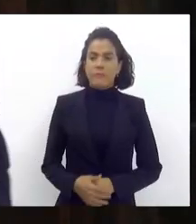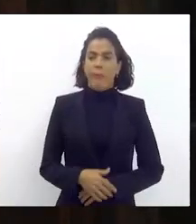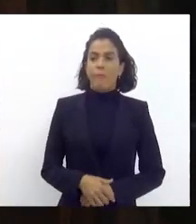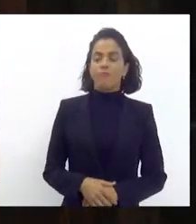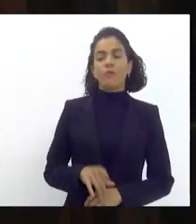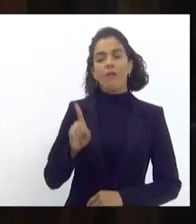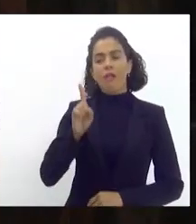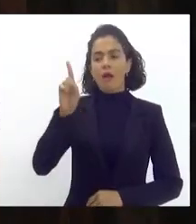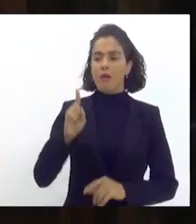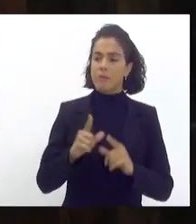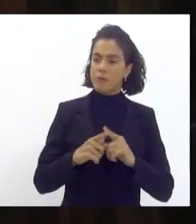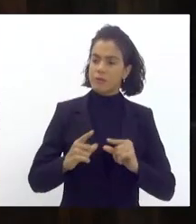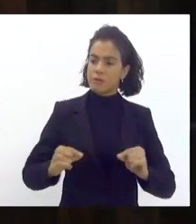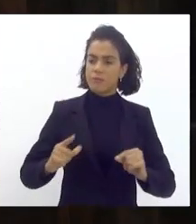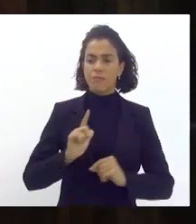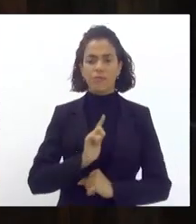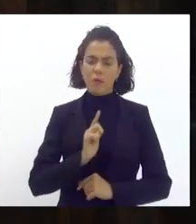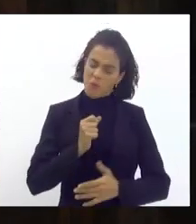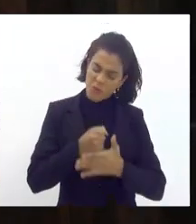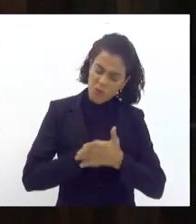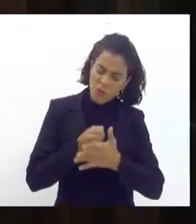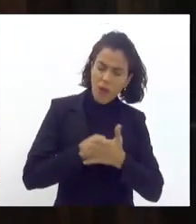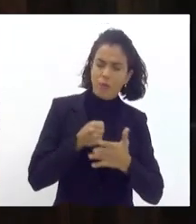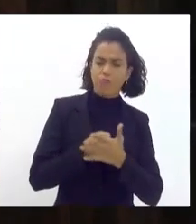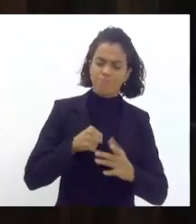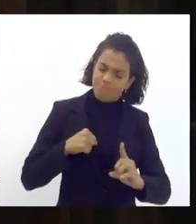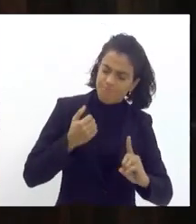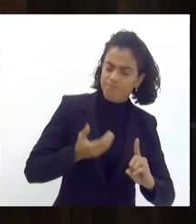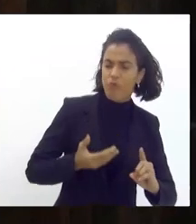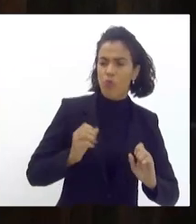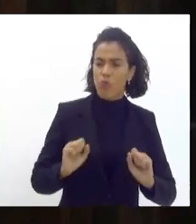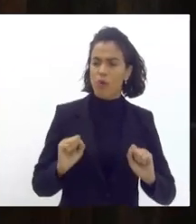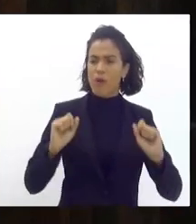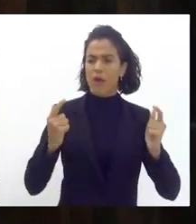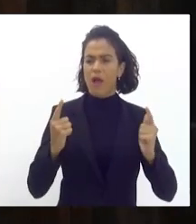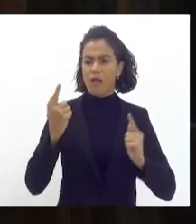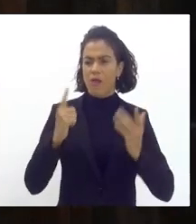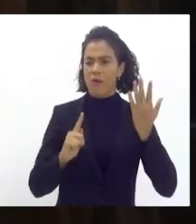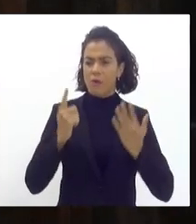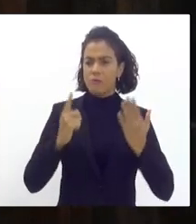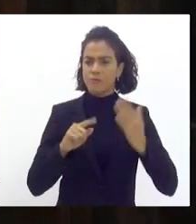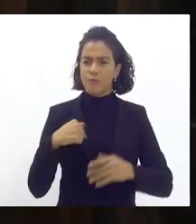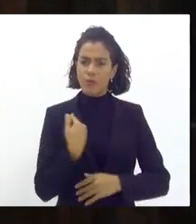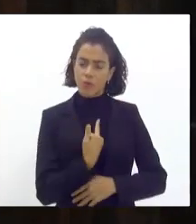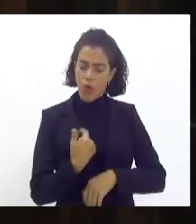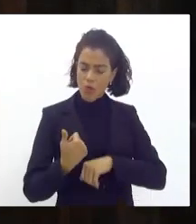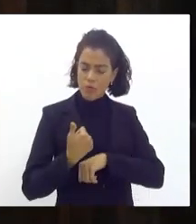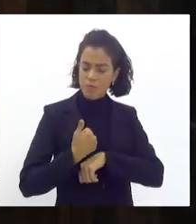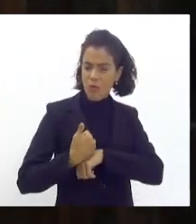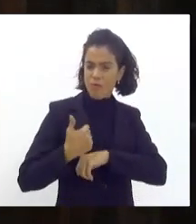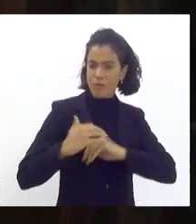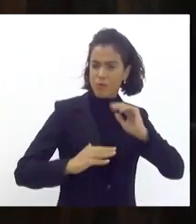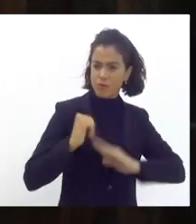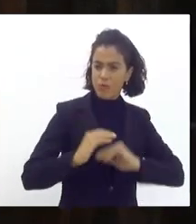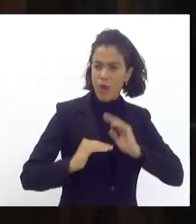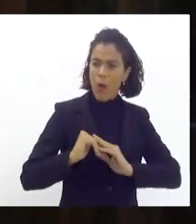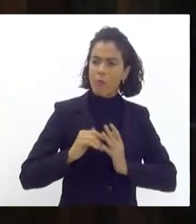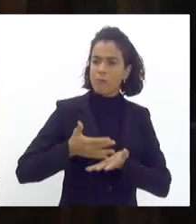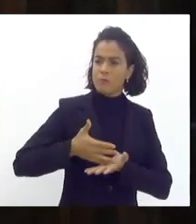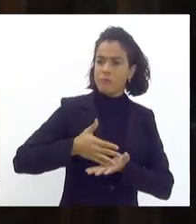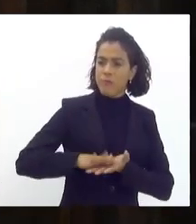em Brasília temos lutado pelo carnaval eu vejo que nós sambistas povo do samba tem